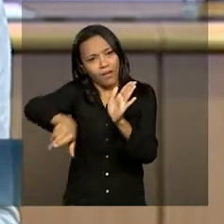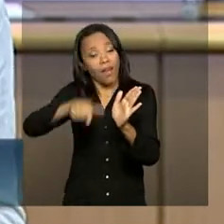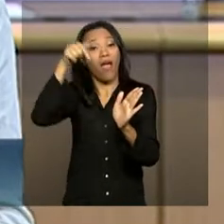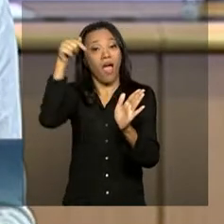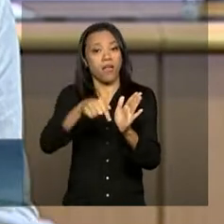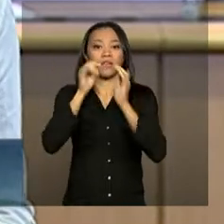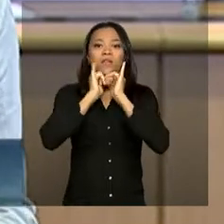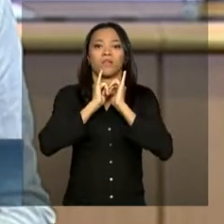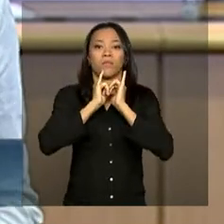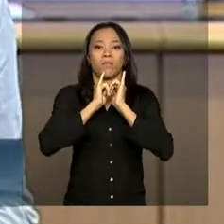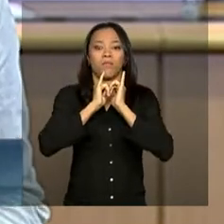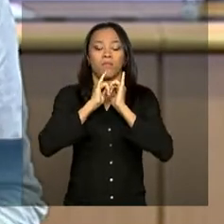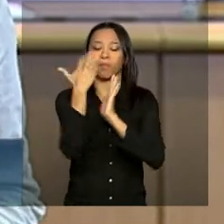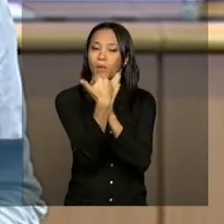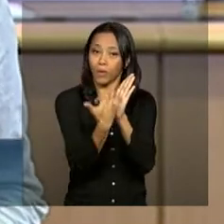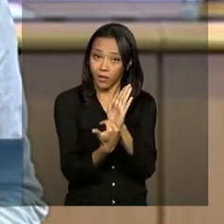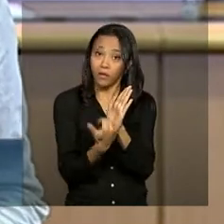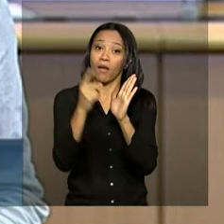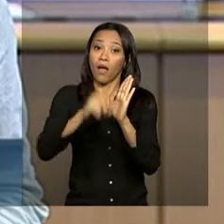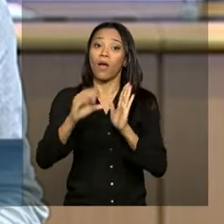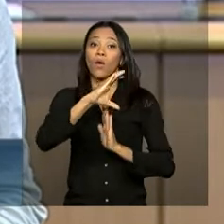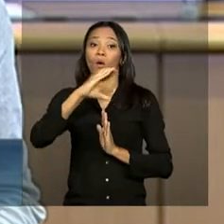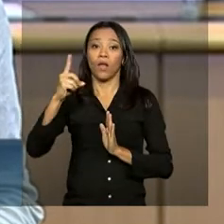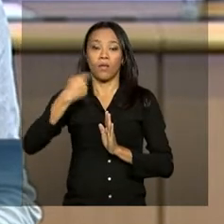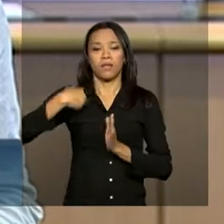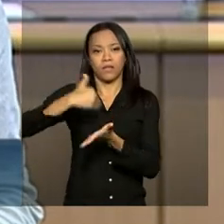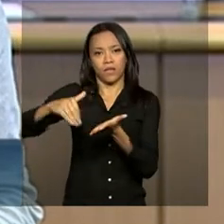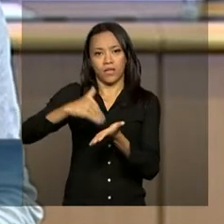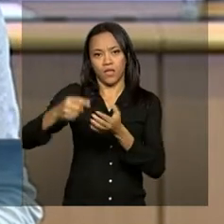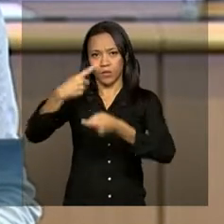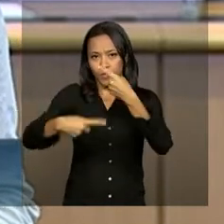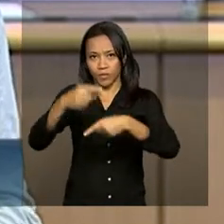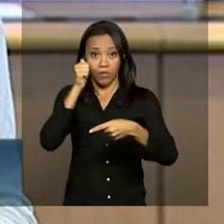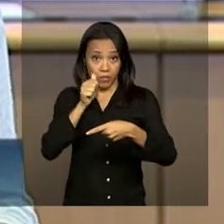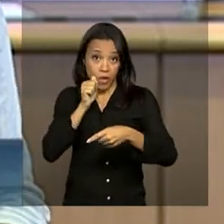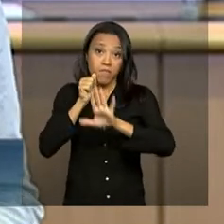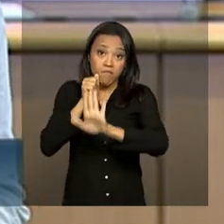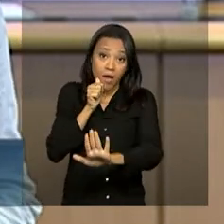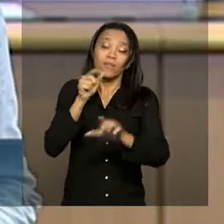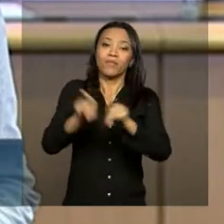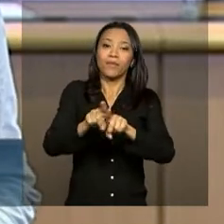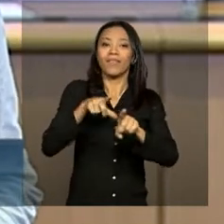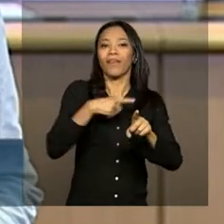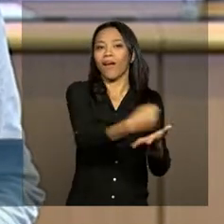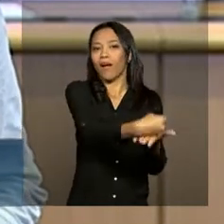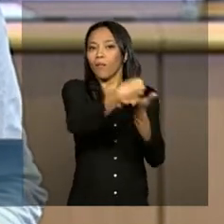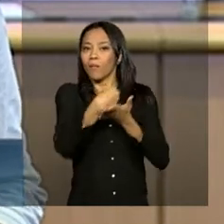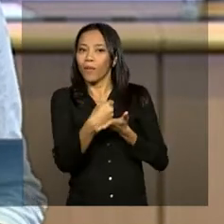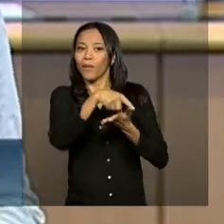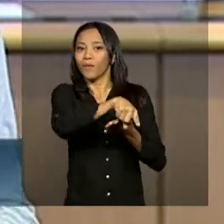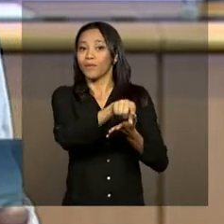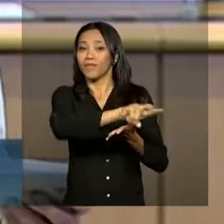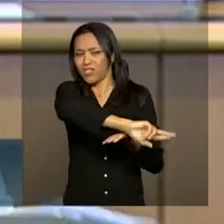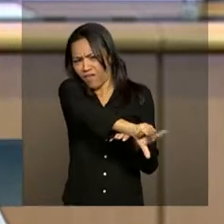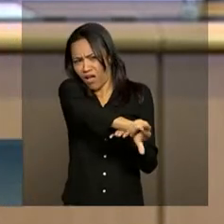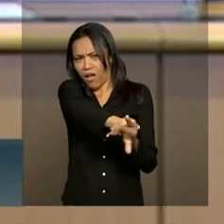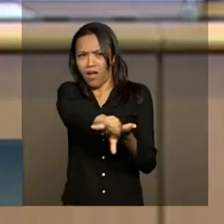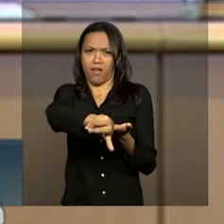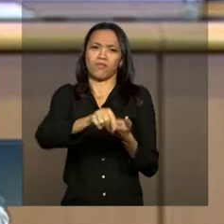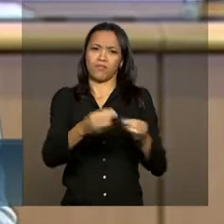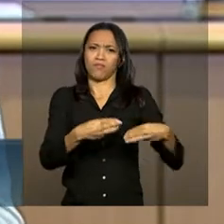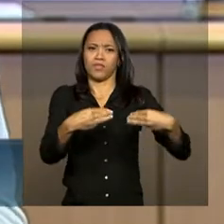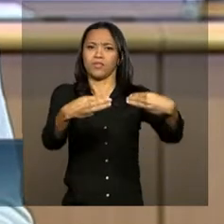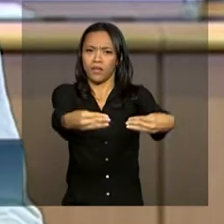campanha, esse programa, aliás, é coordenado pela Secretaria de Políticas para as Mulheres, mas conta com a colaboração e a participação de vários